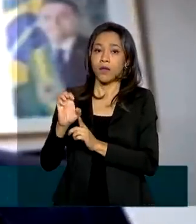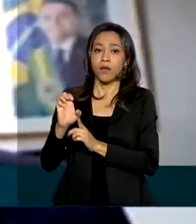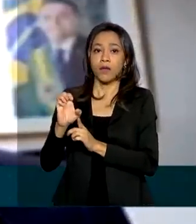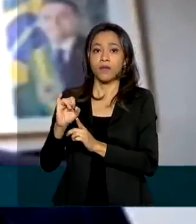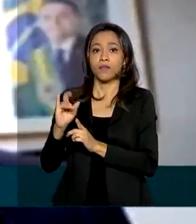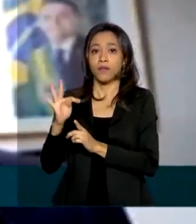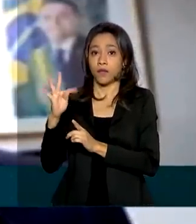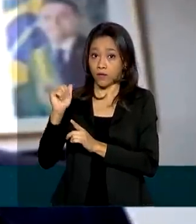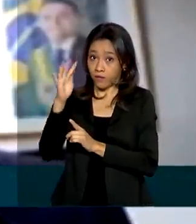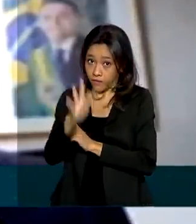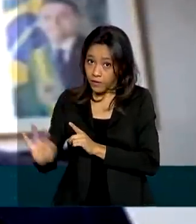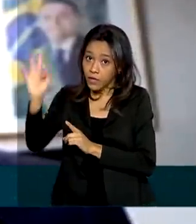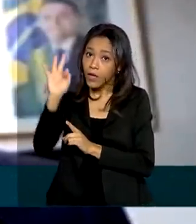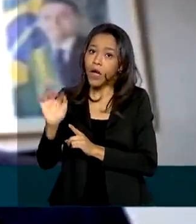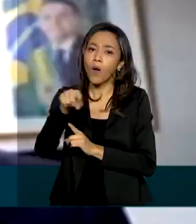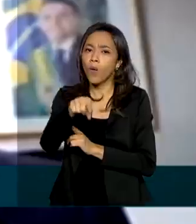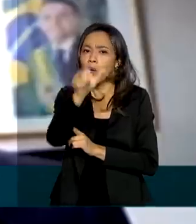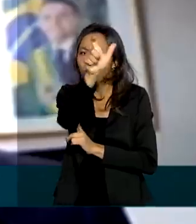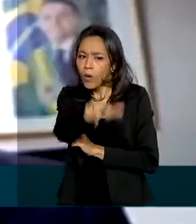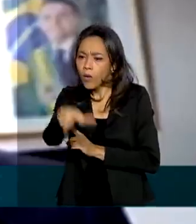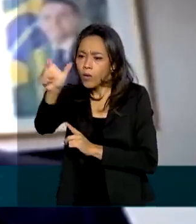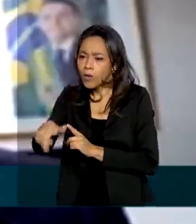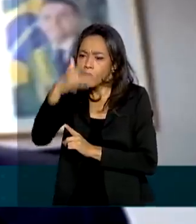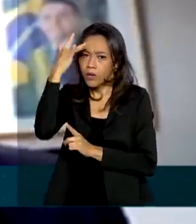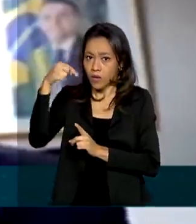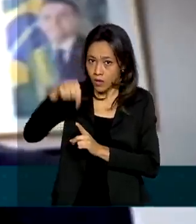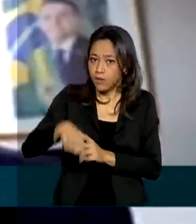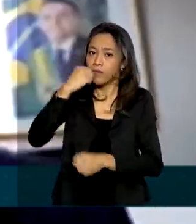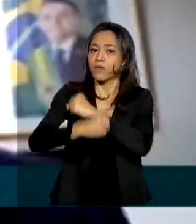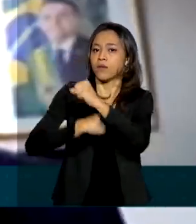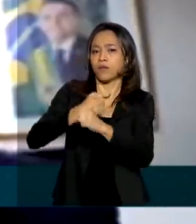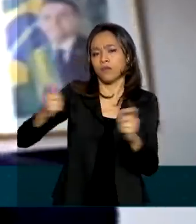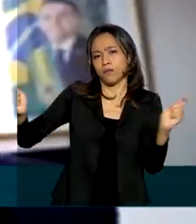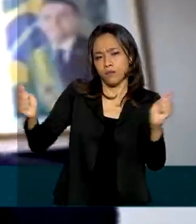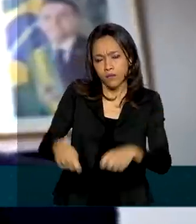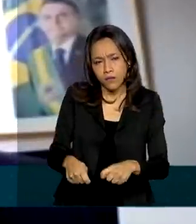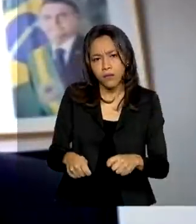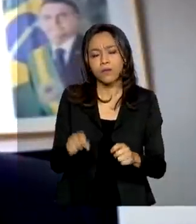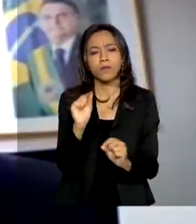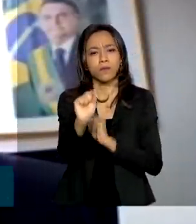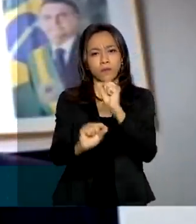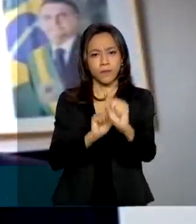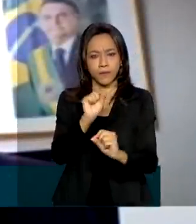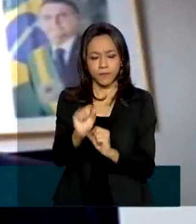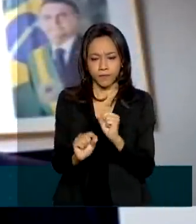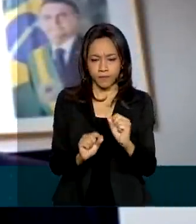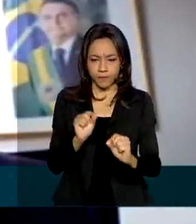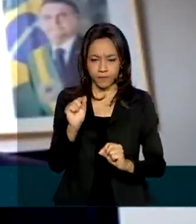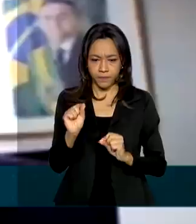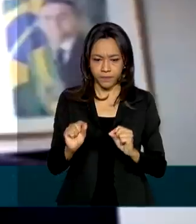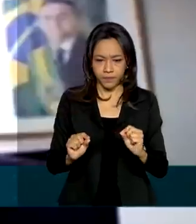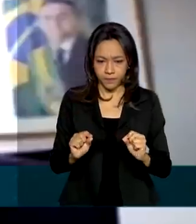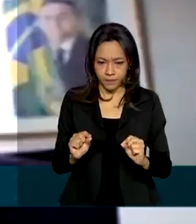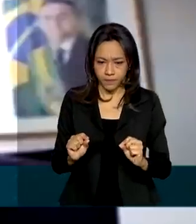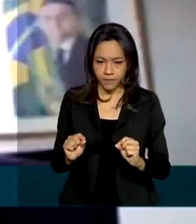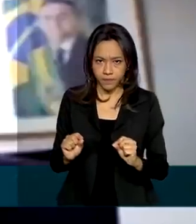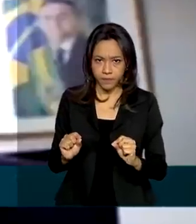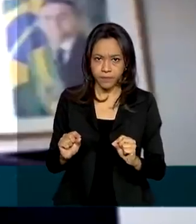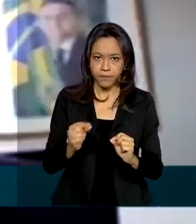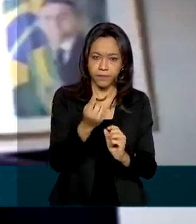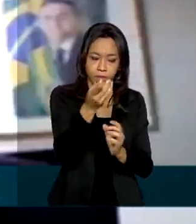pode, a partir deste ano, disponibilizar o envio dos